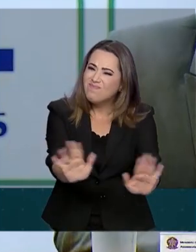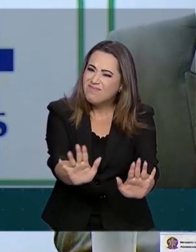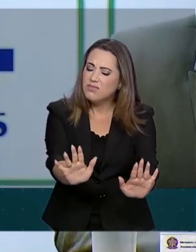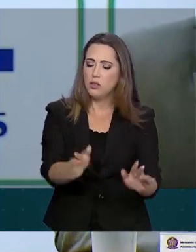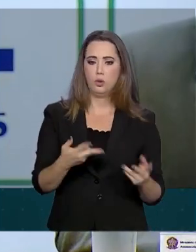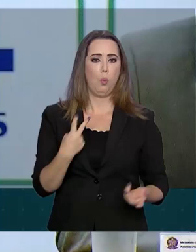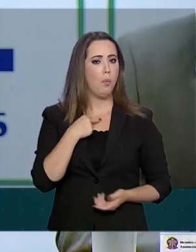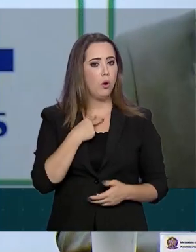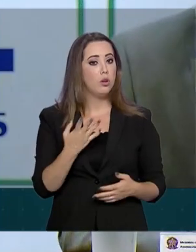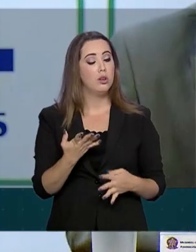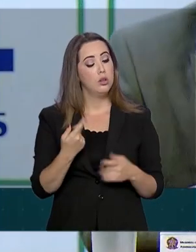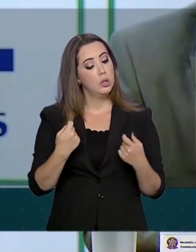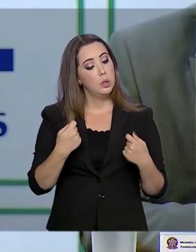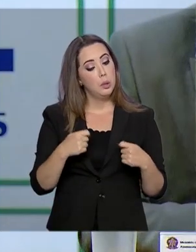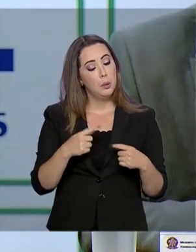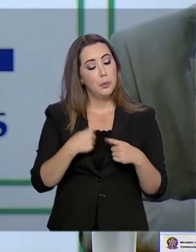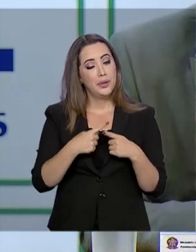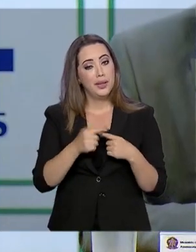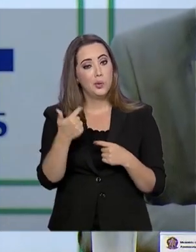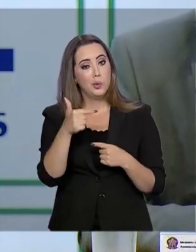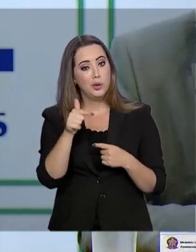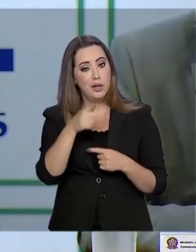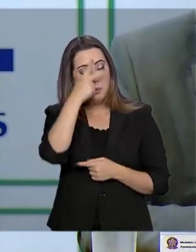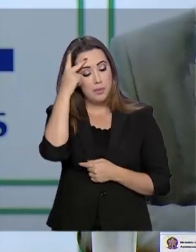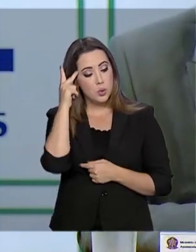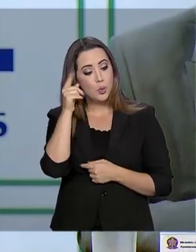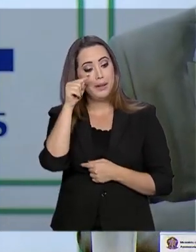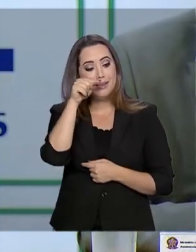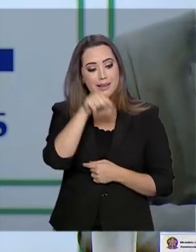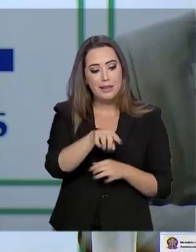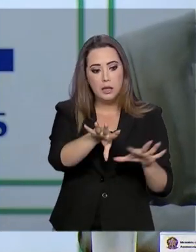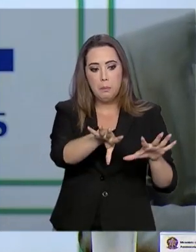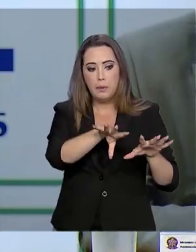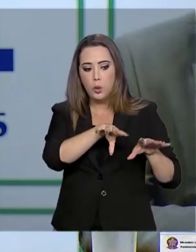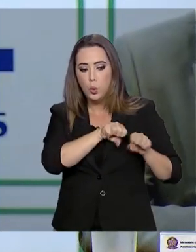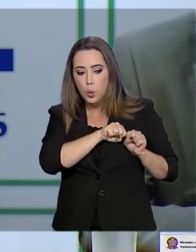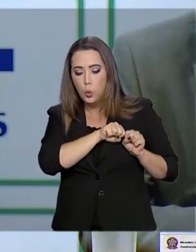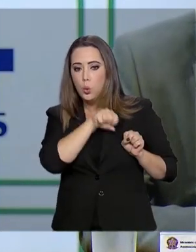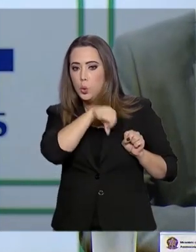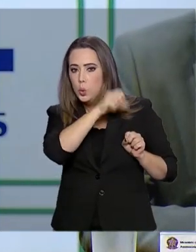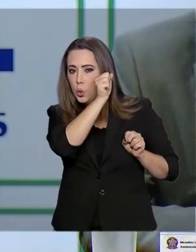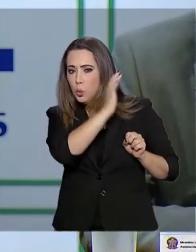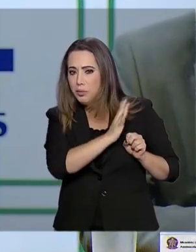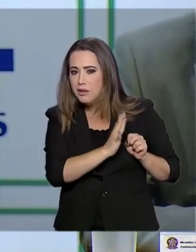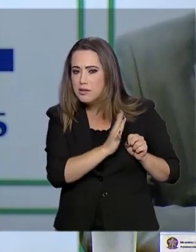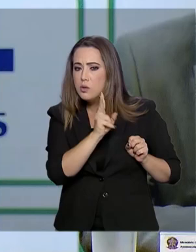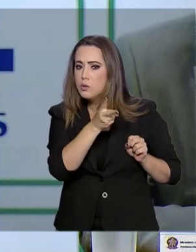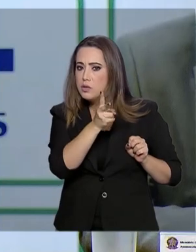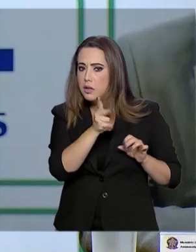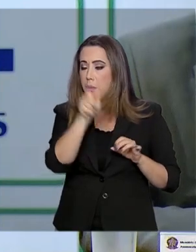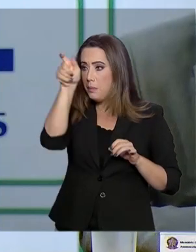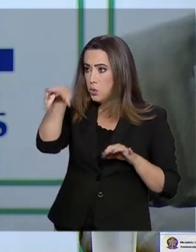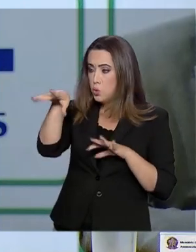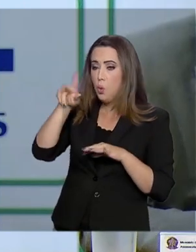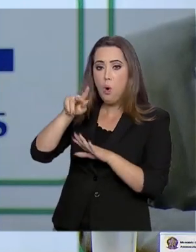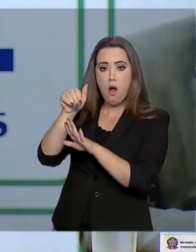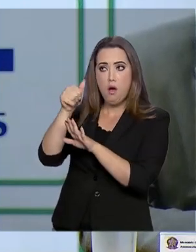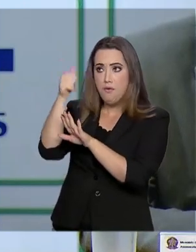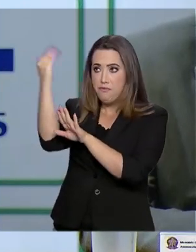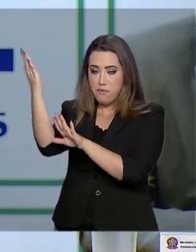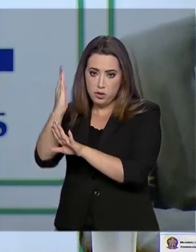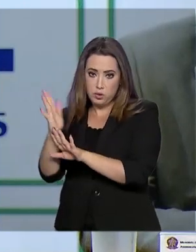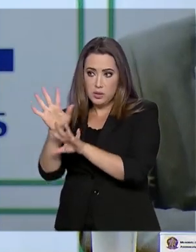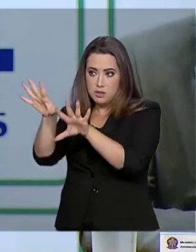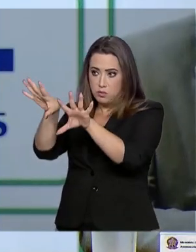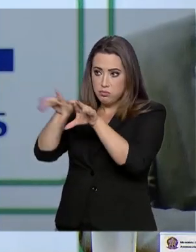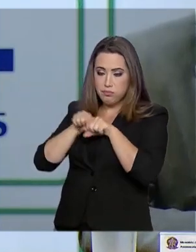não temos circulação comunitária, não temos transmissão comunitária no Brasil. Podemos ter